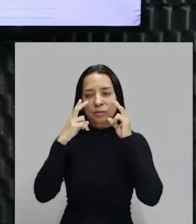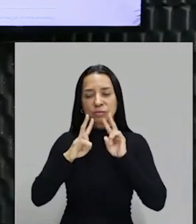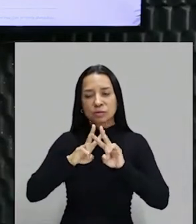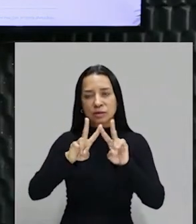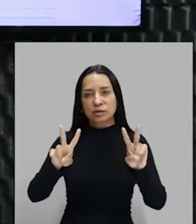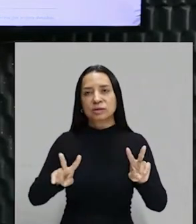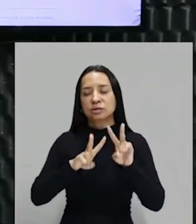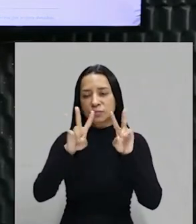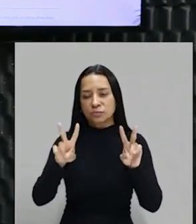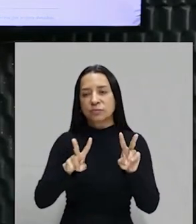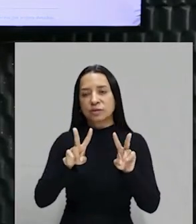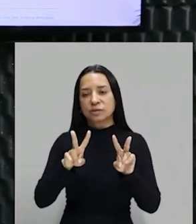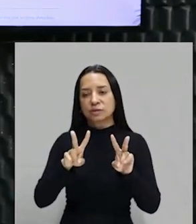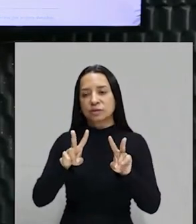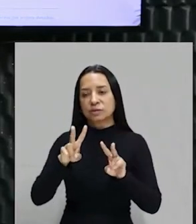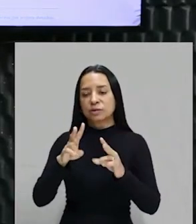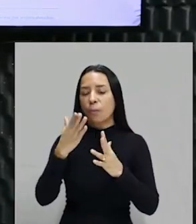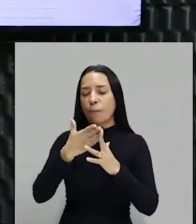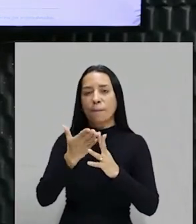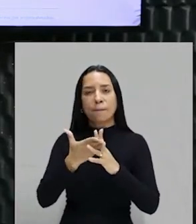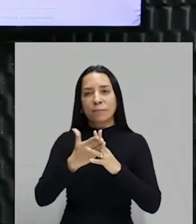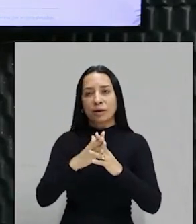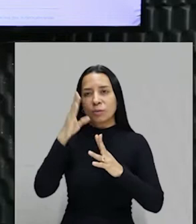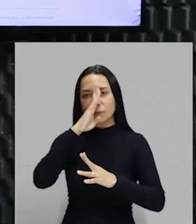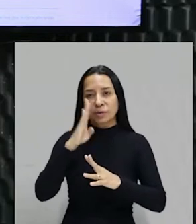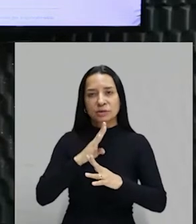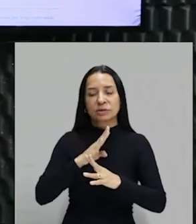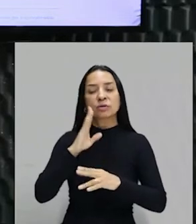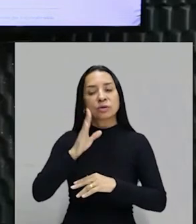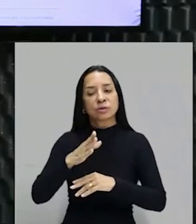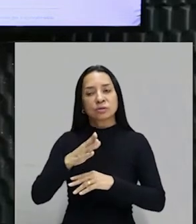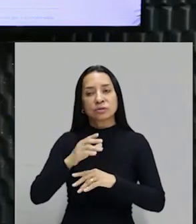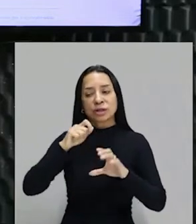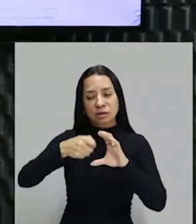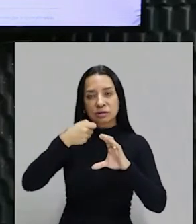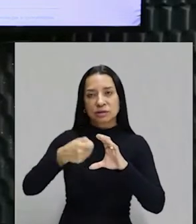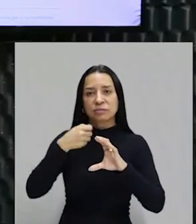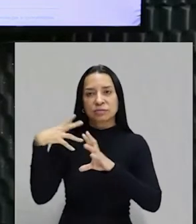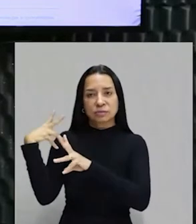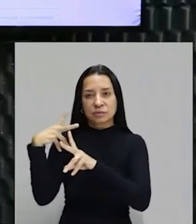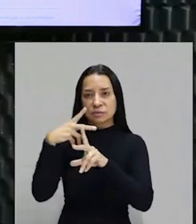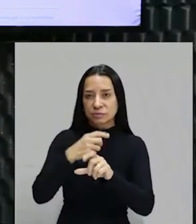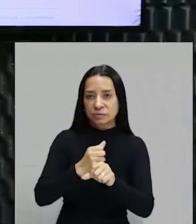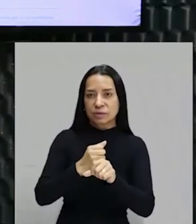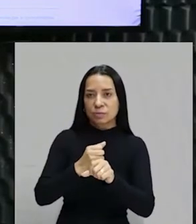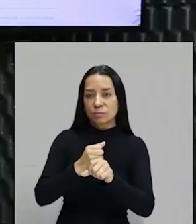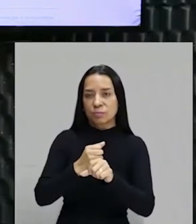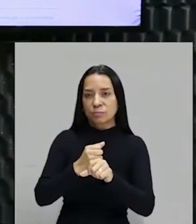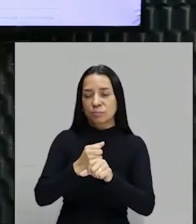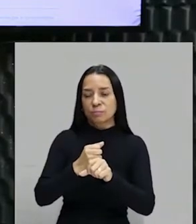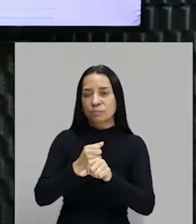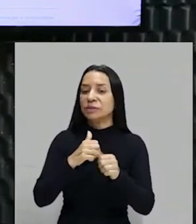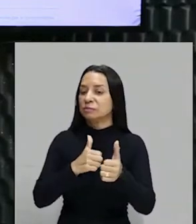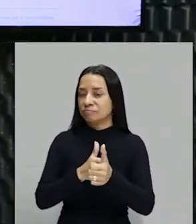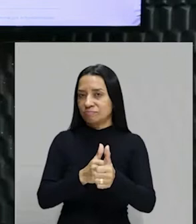e bastante, sobre barroco brasileiro. Nós já gravamos essa revisão. Corre lá, gente! É sequencial. Barroco brasileiro e a arte no